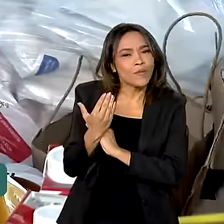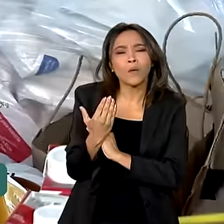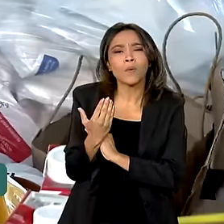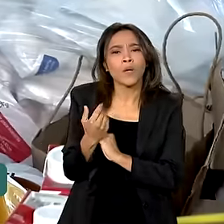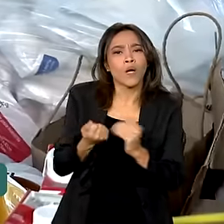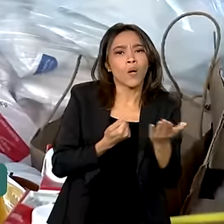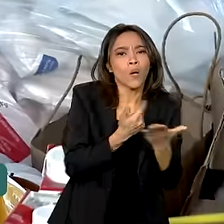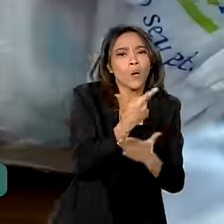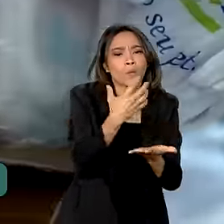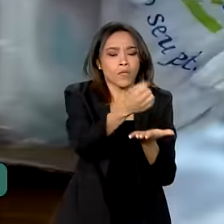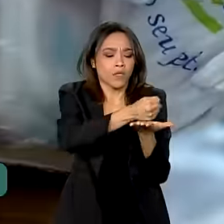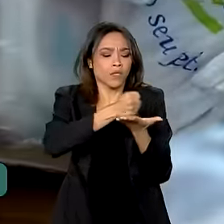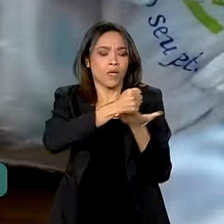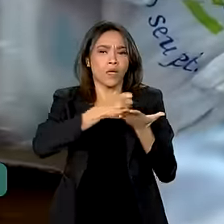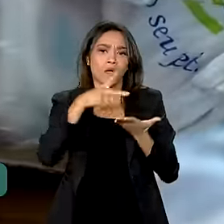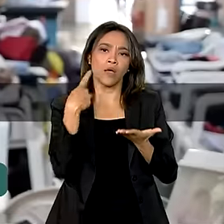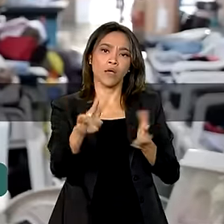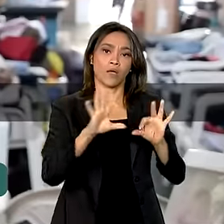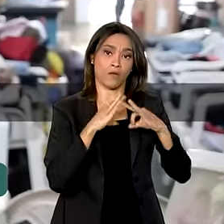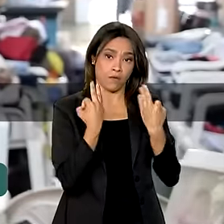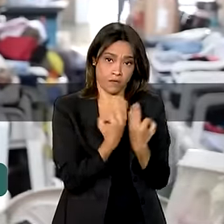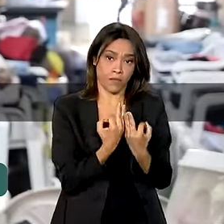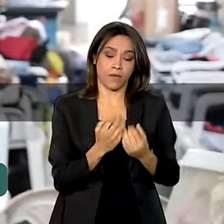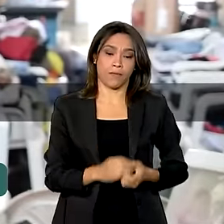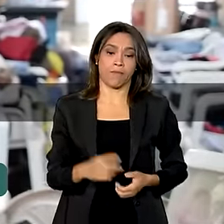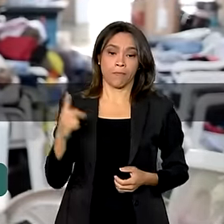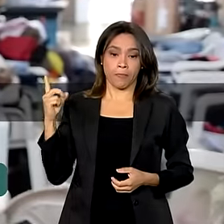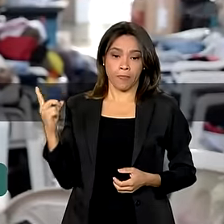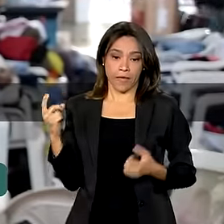compra de remédios para a família. O